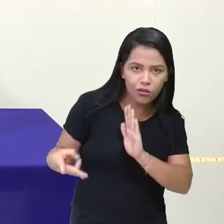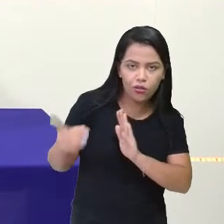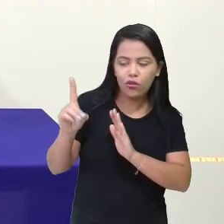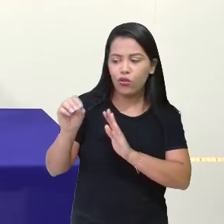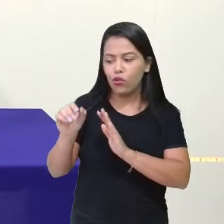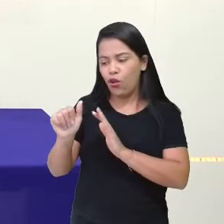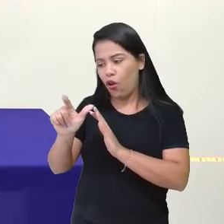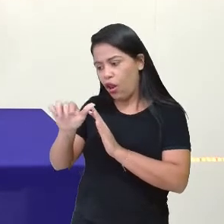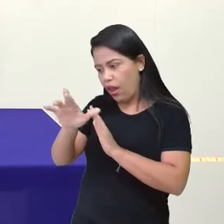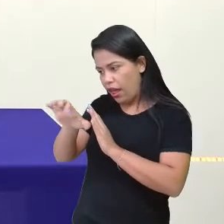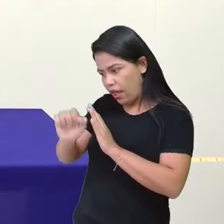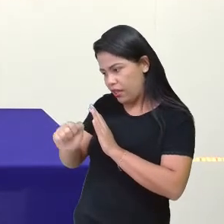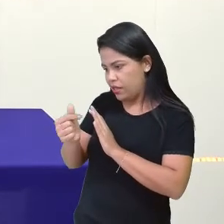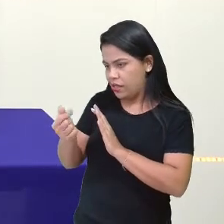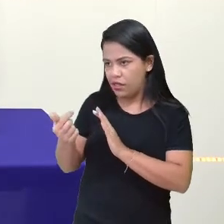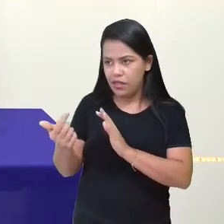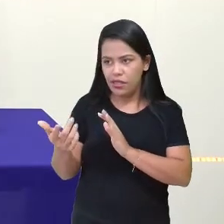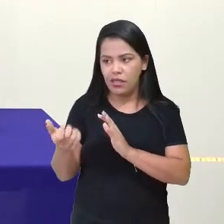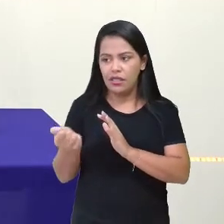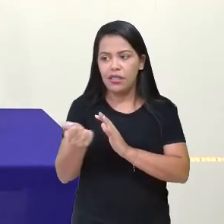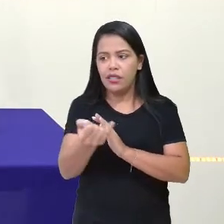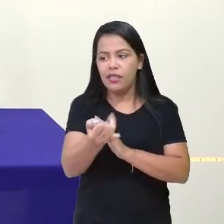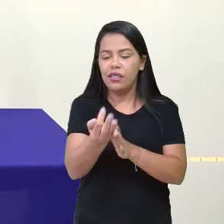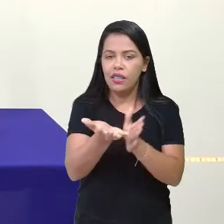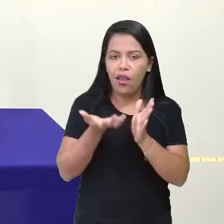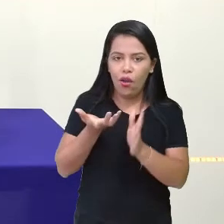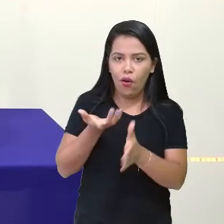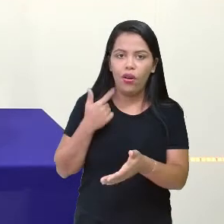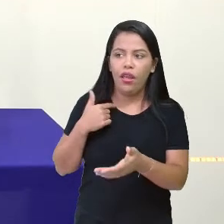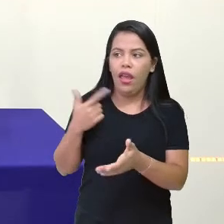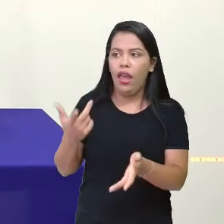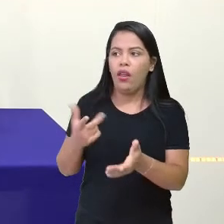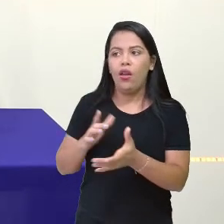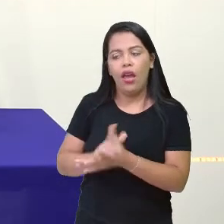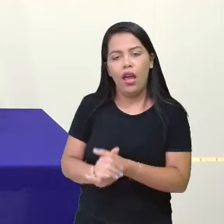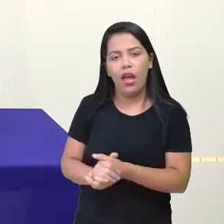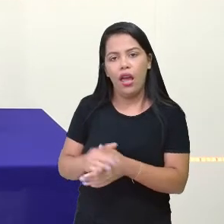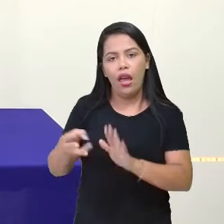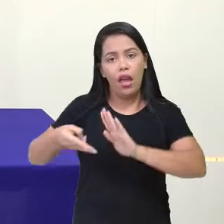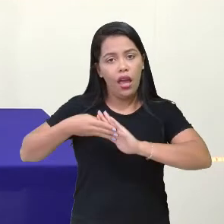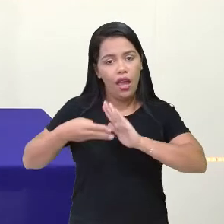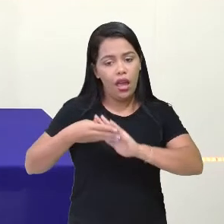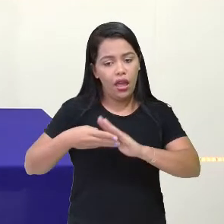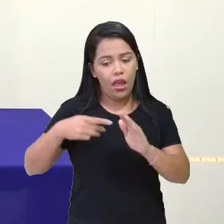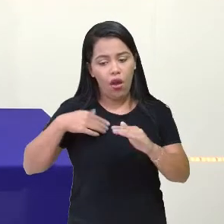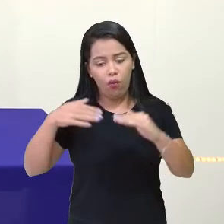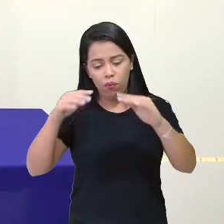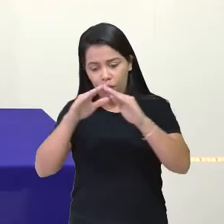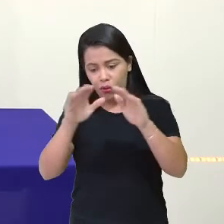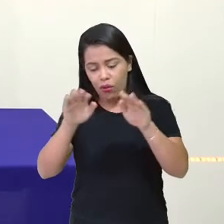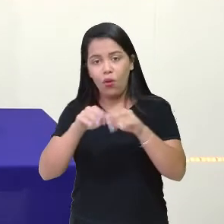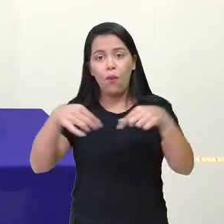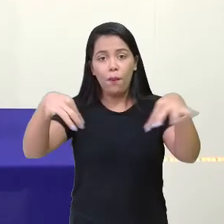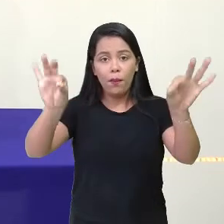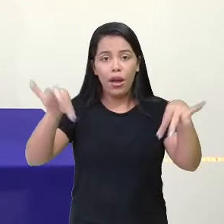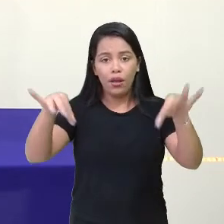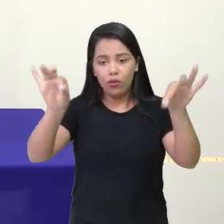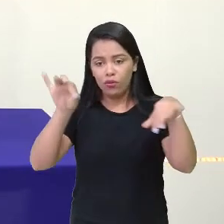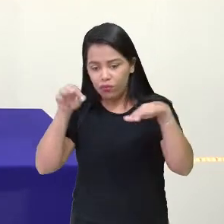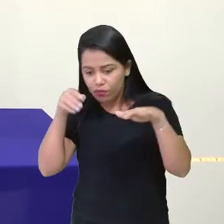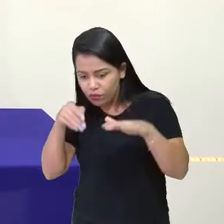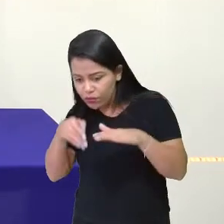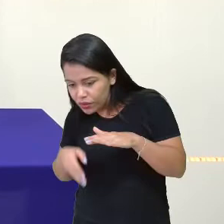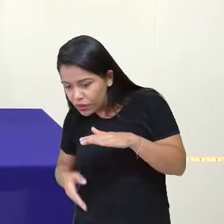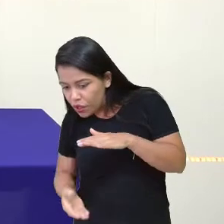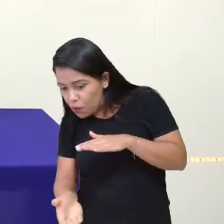aceitar, aperta a mão dela e aí, por debaixo dos paninhos ali que tem, ela vai me dar o dinheiro, eu vou guardar o dinheiro.